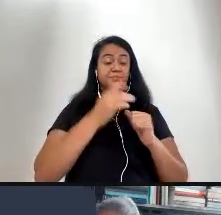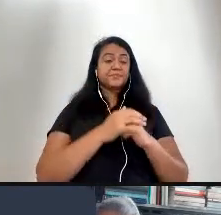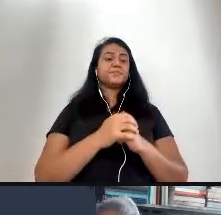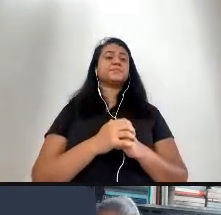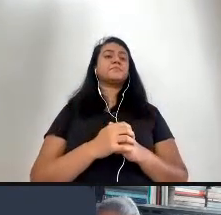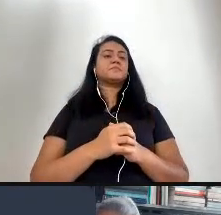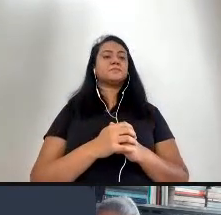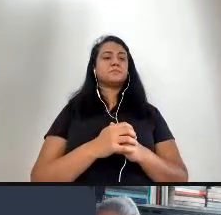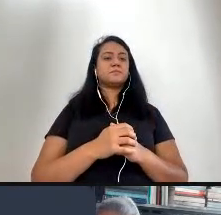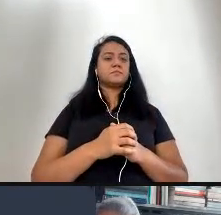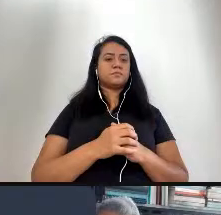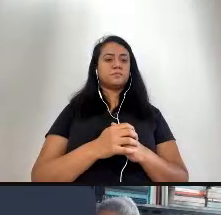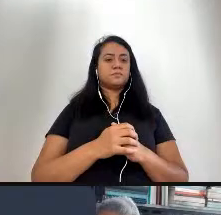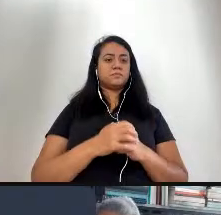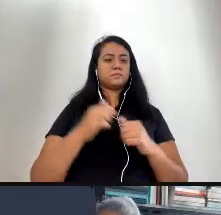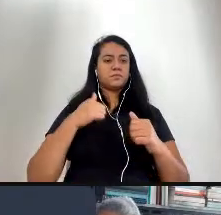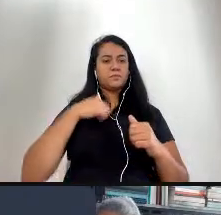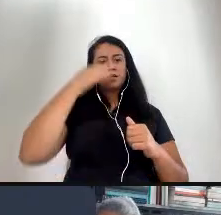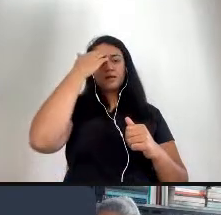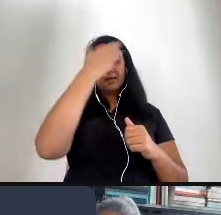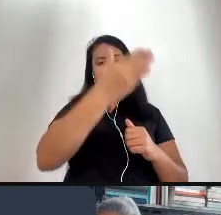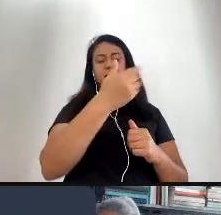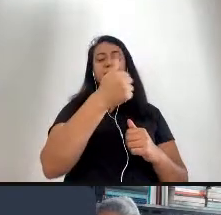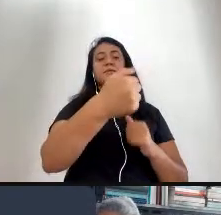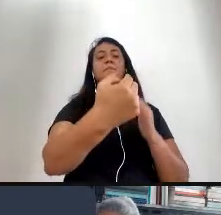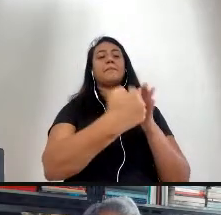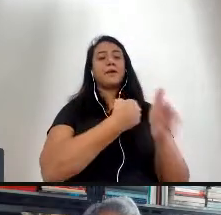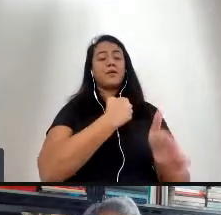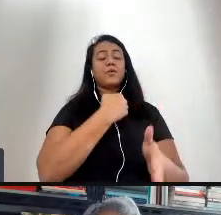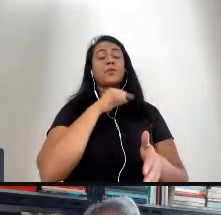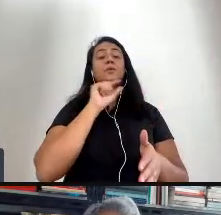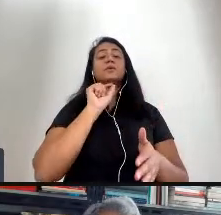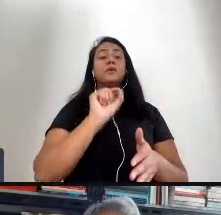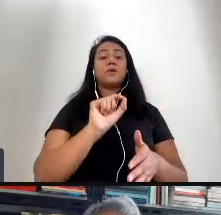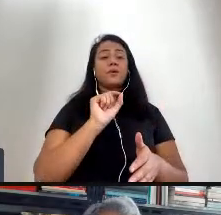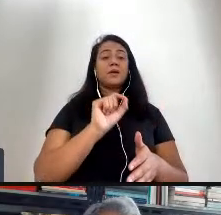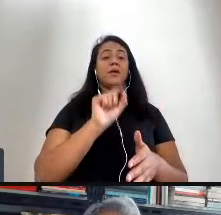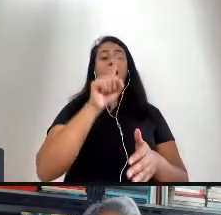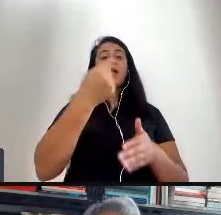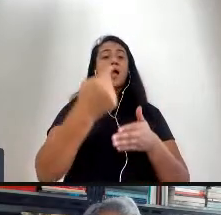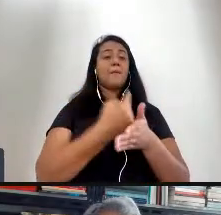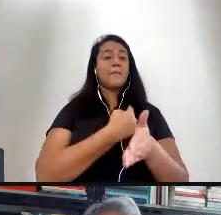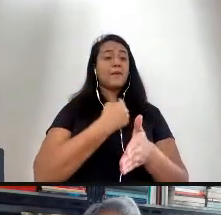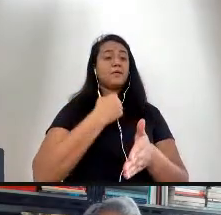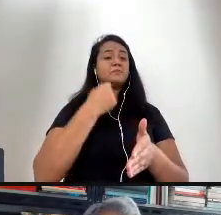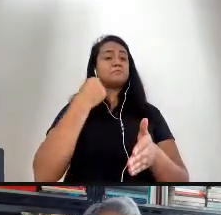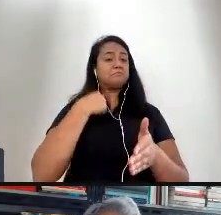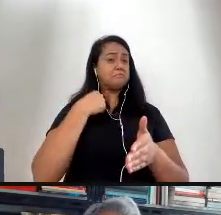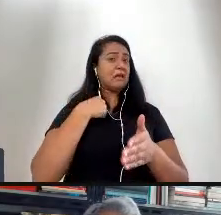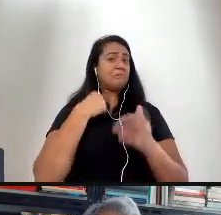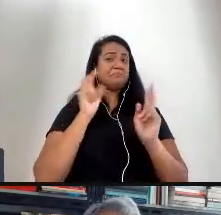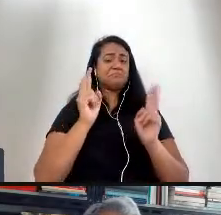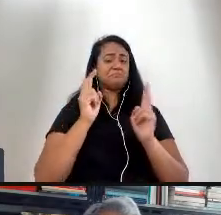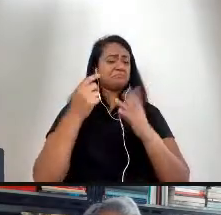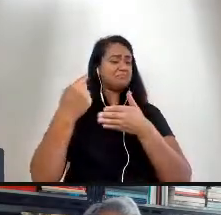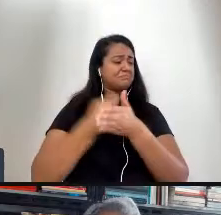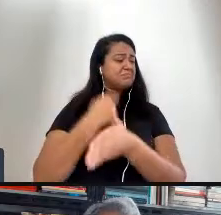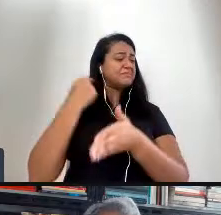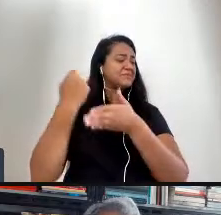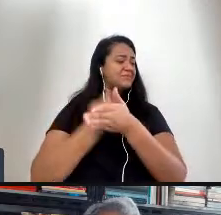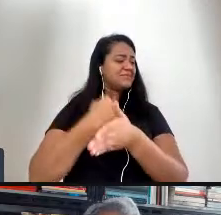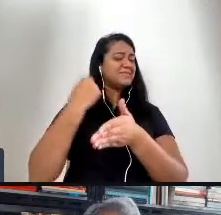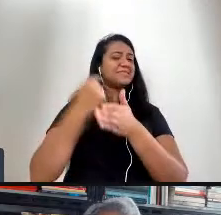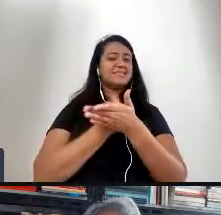eu agradeço Humberto a sua pergunta e é uma pergunta que eu também me faço o tempo todo né